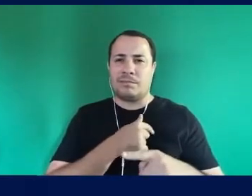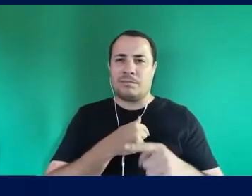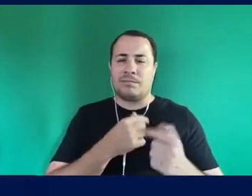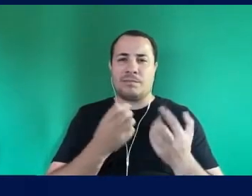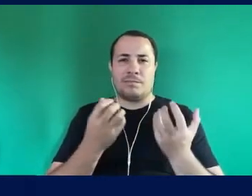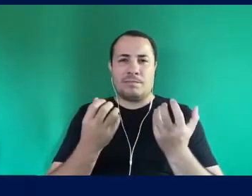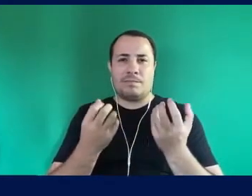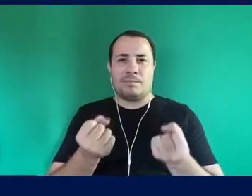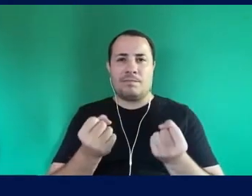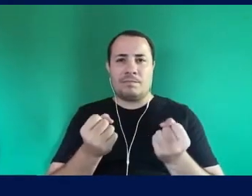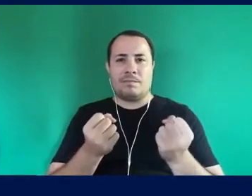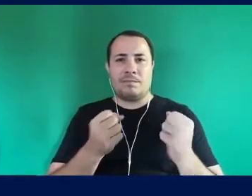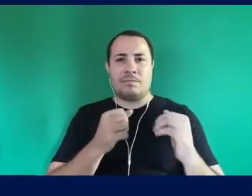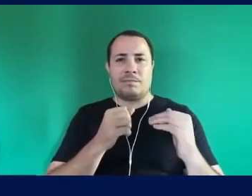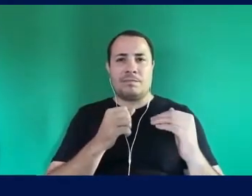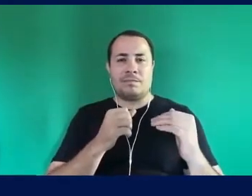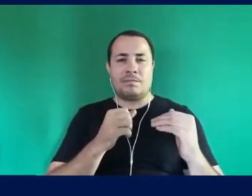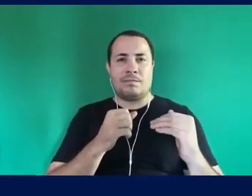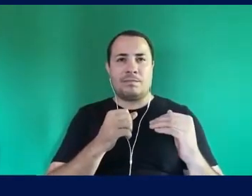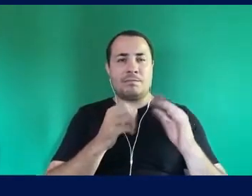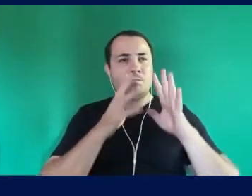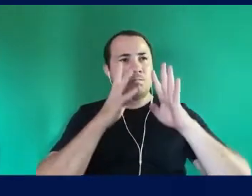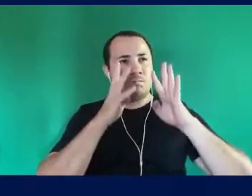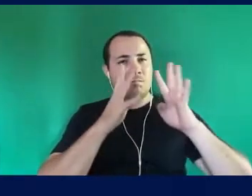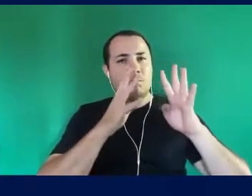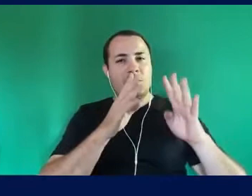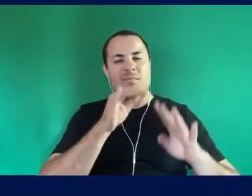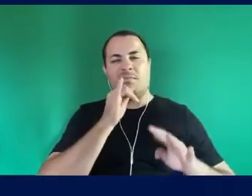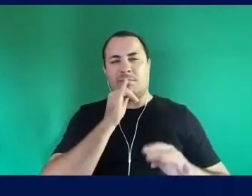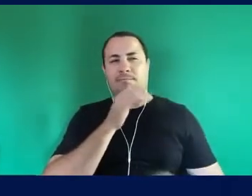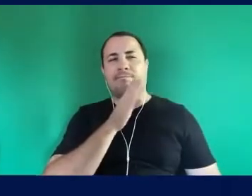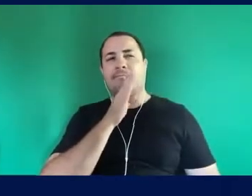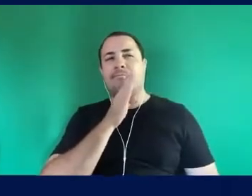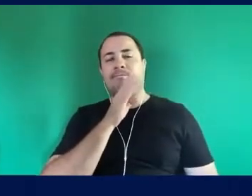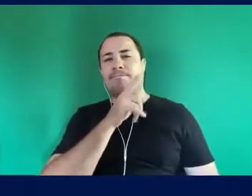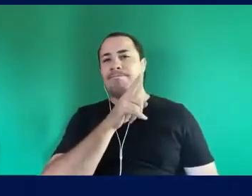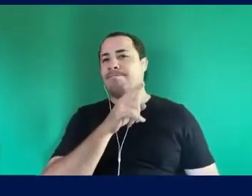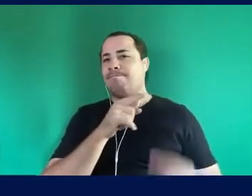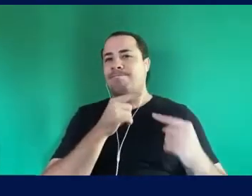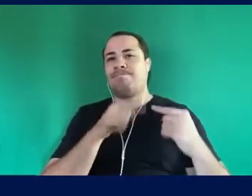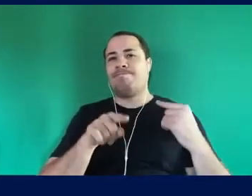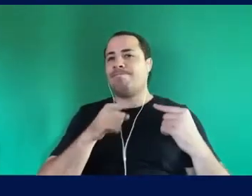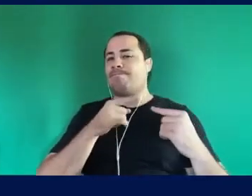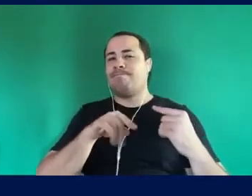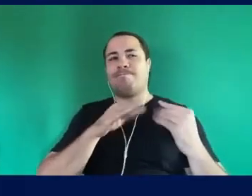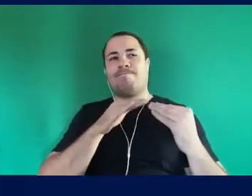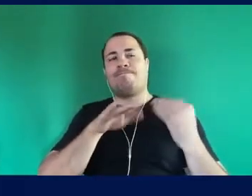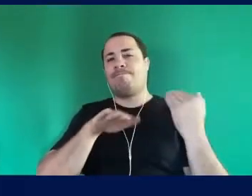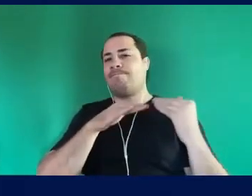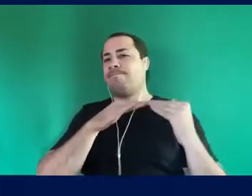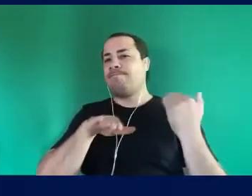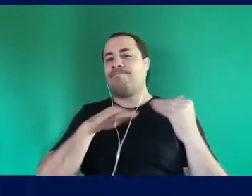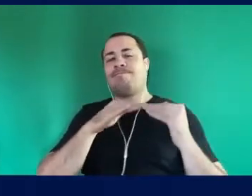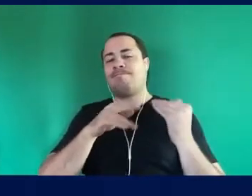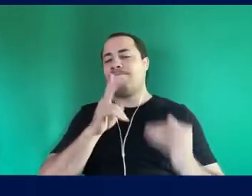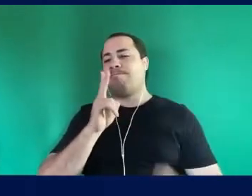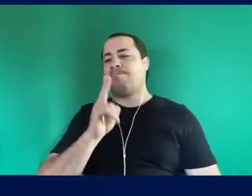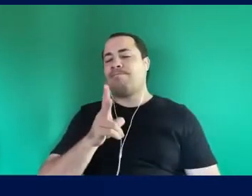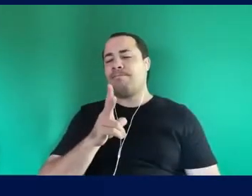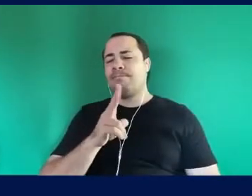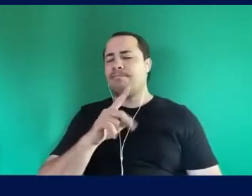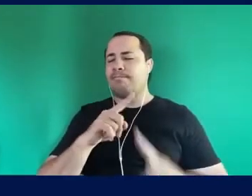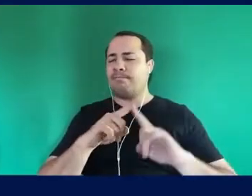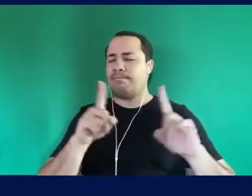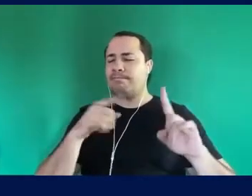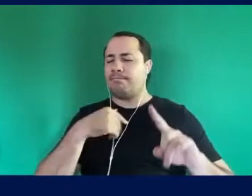De que eu vou escutar Alguém que eu divirjo Quando algo me conecta Me liga A